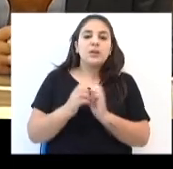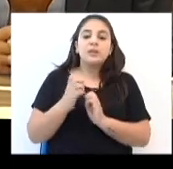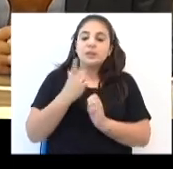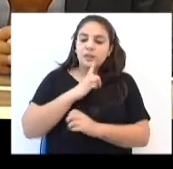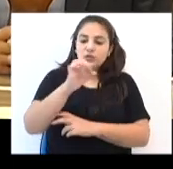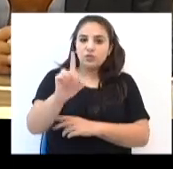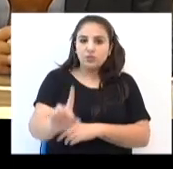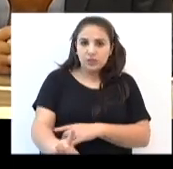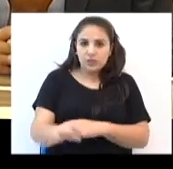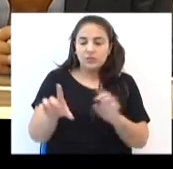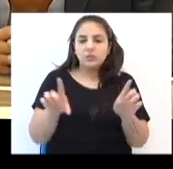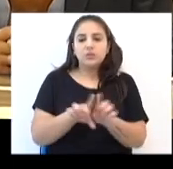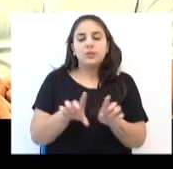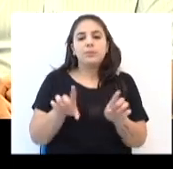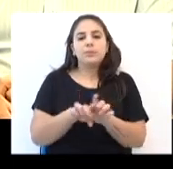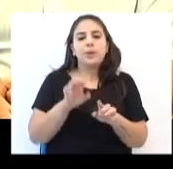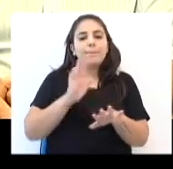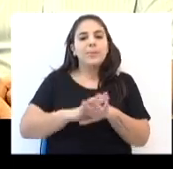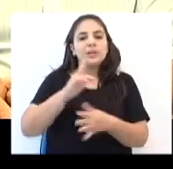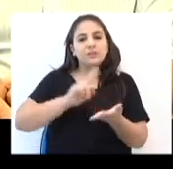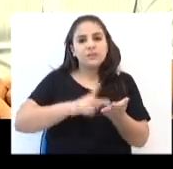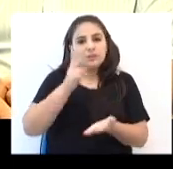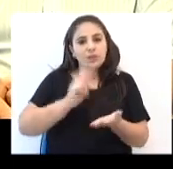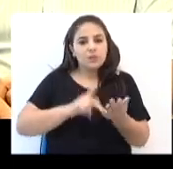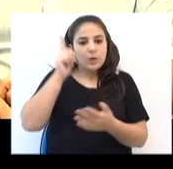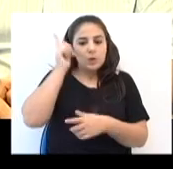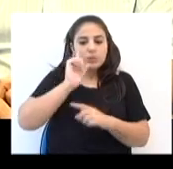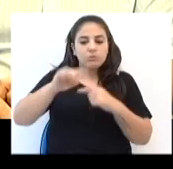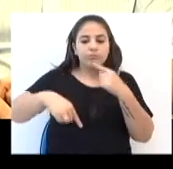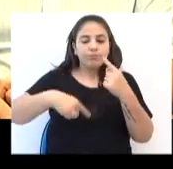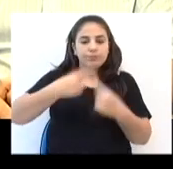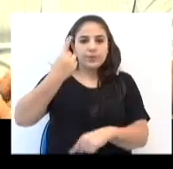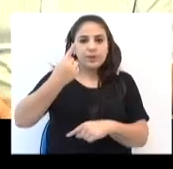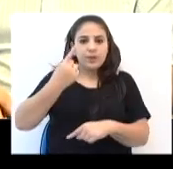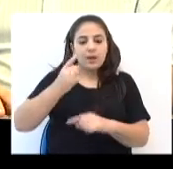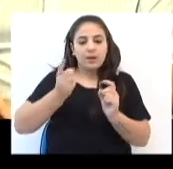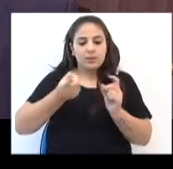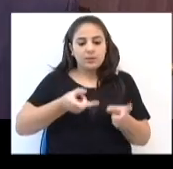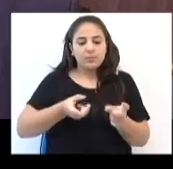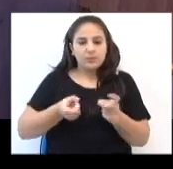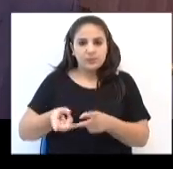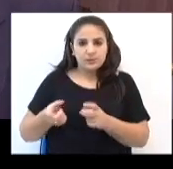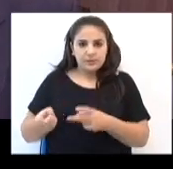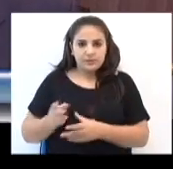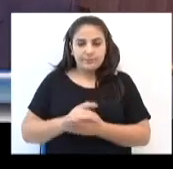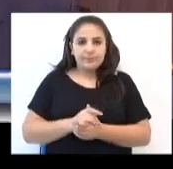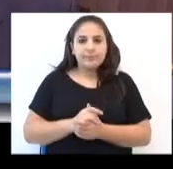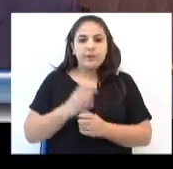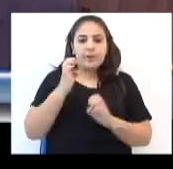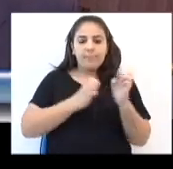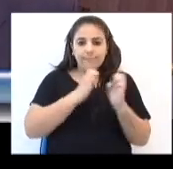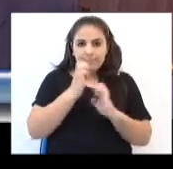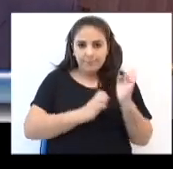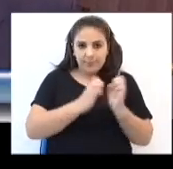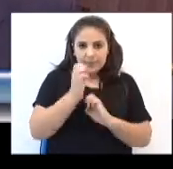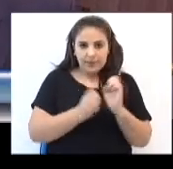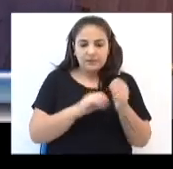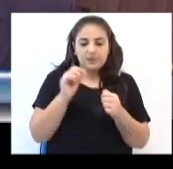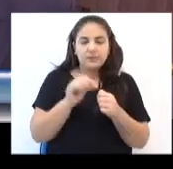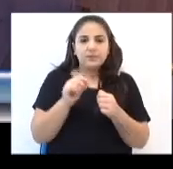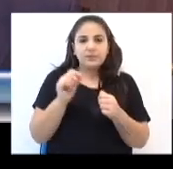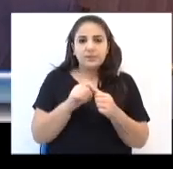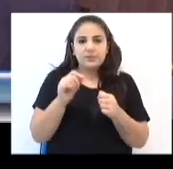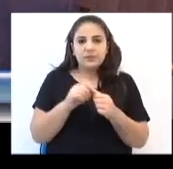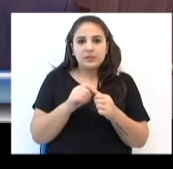assegurados os direitos e outras vantagens para superarem a demissão. A empresa está fazendo